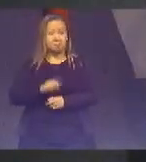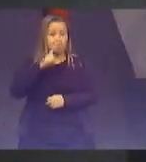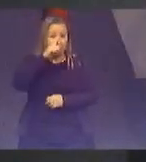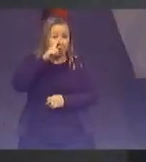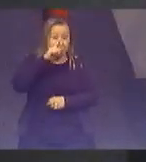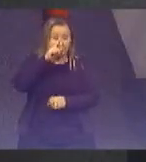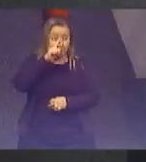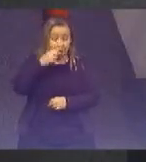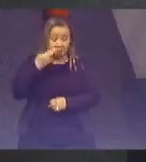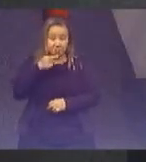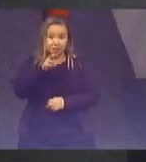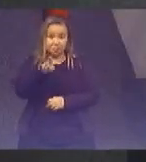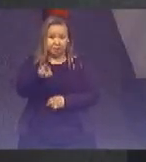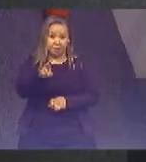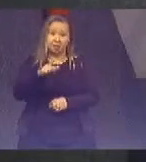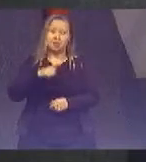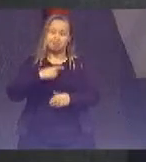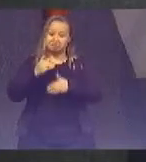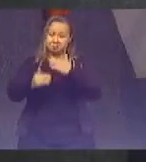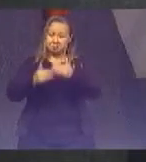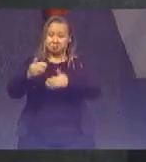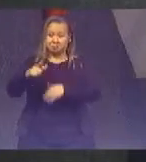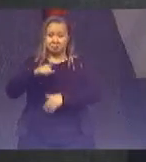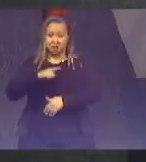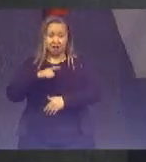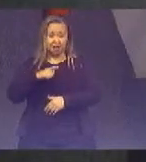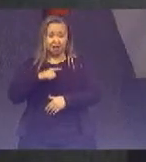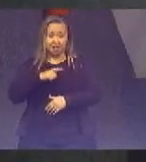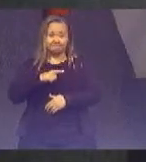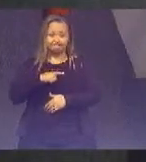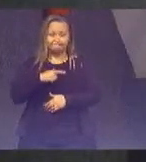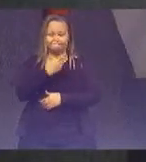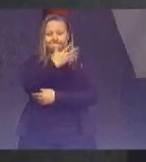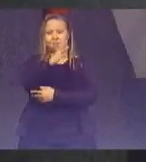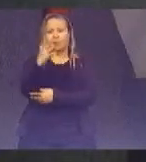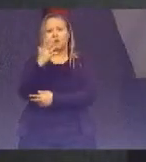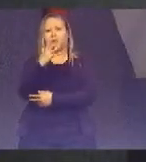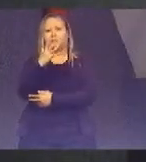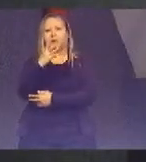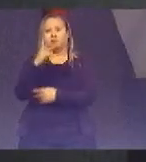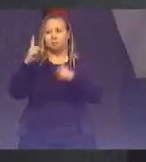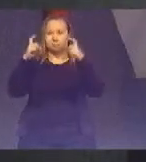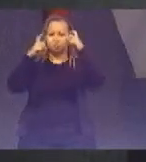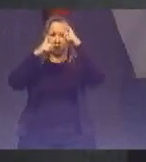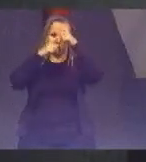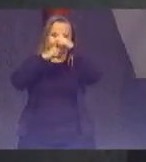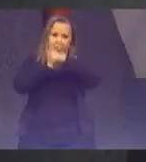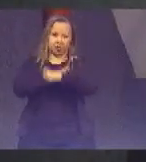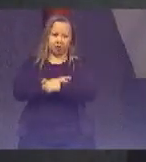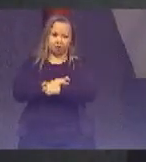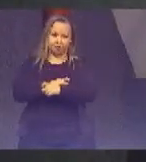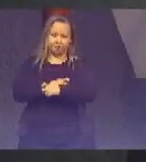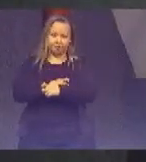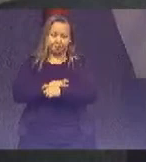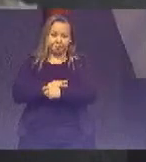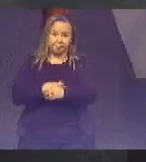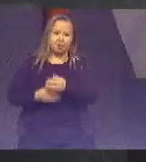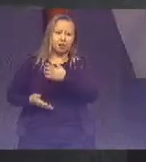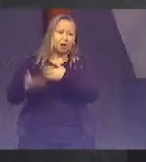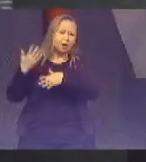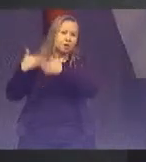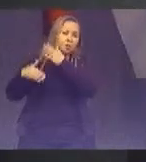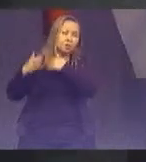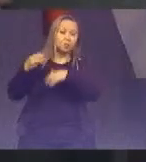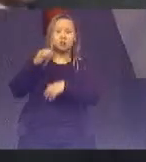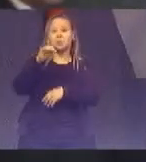que introduzimos no ambiente se tornarão fatais muito antes que a nossa ciência nos permita conquistar outros planetas